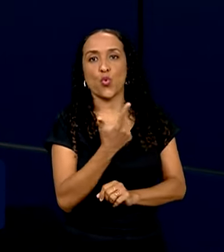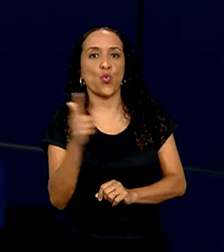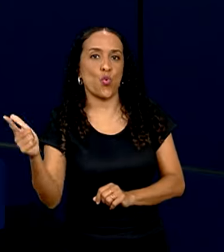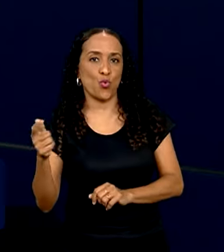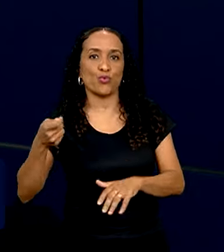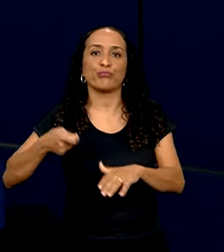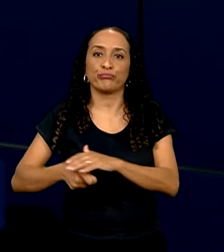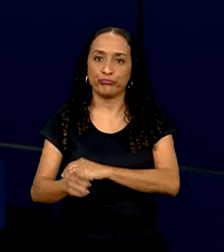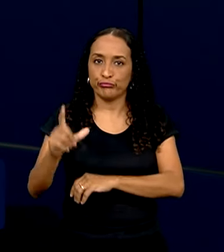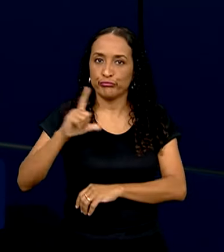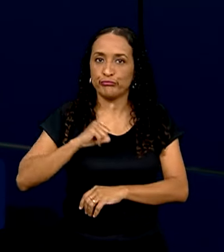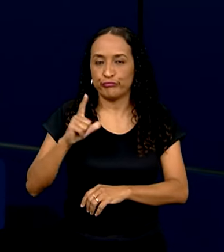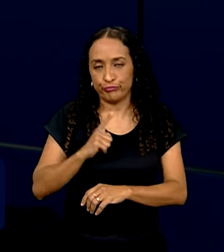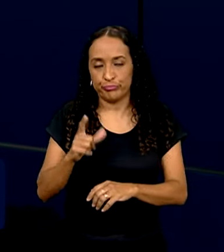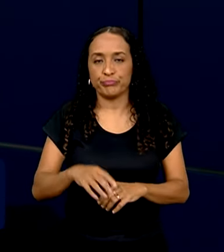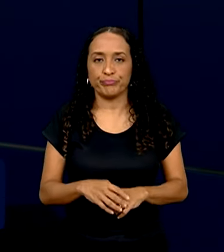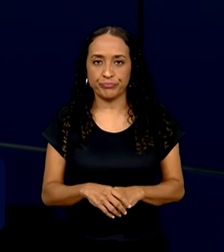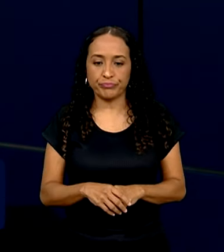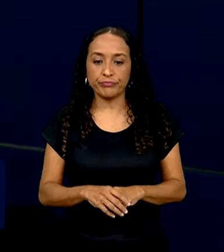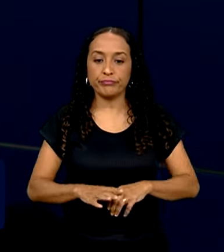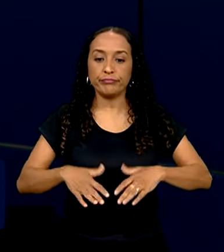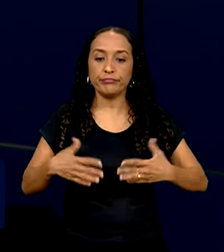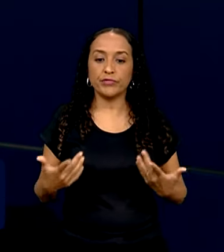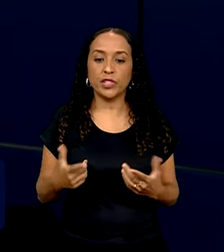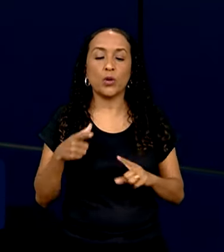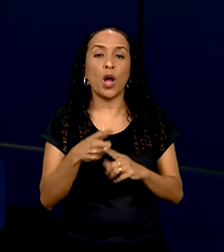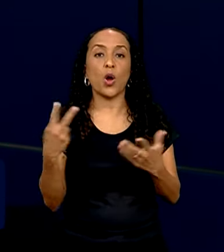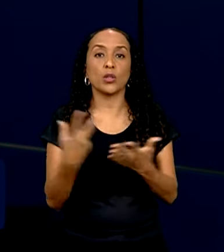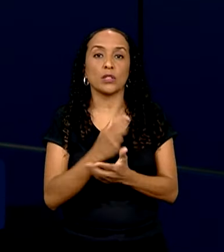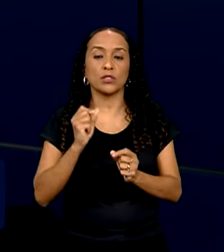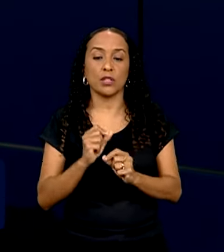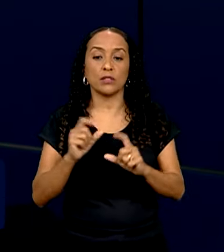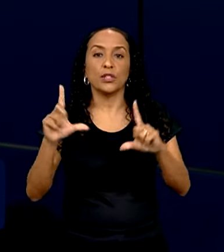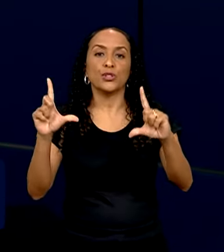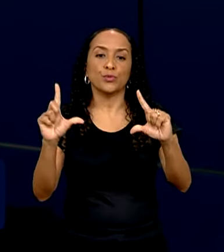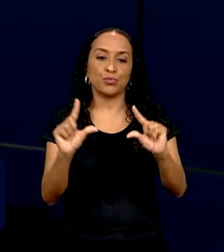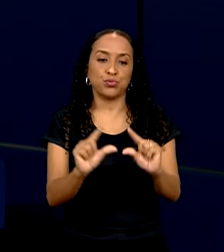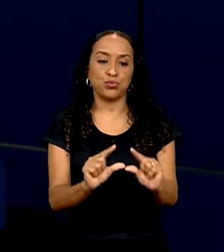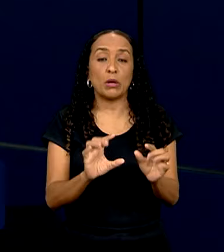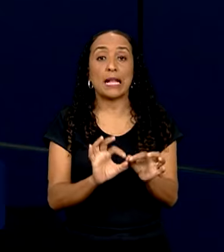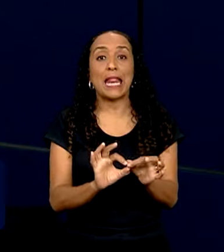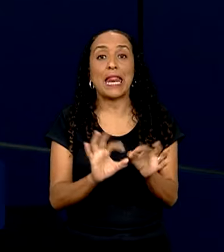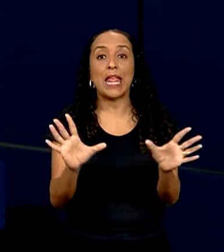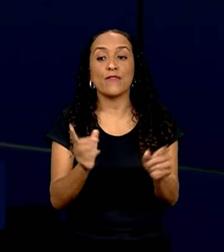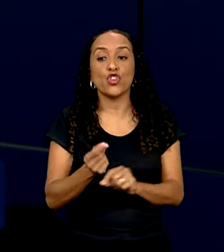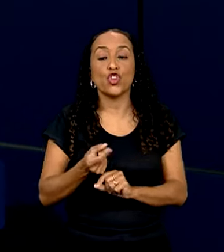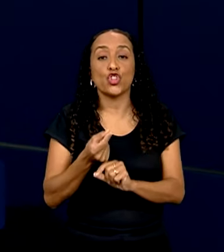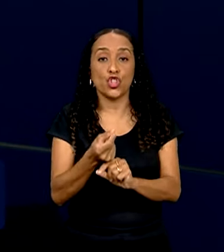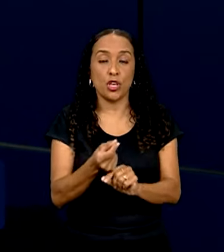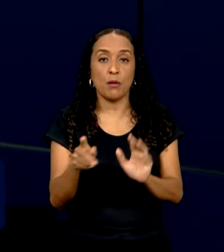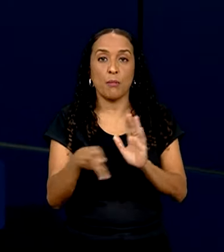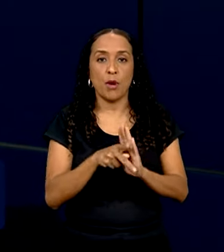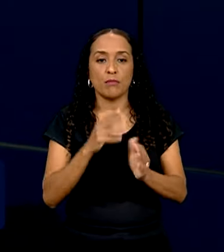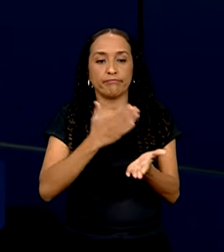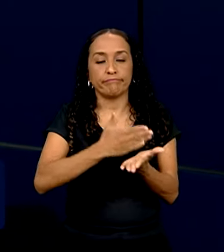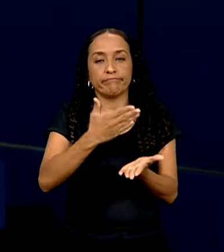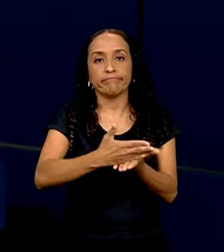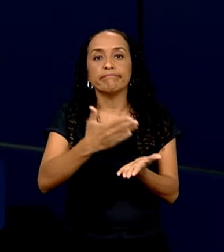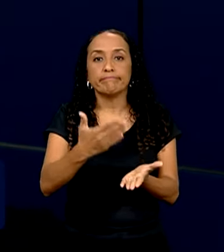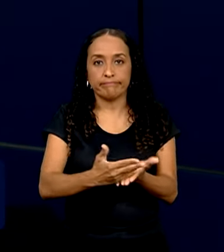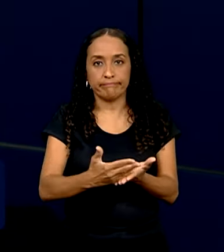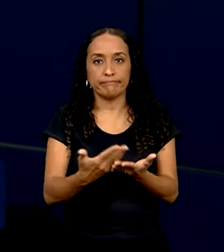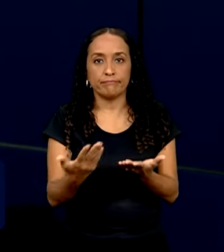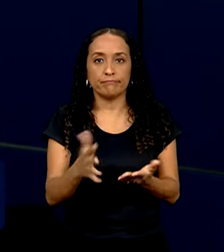investimentos. Isso causa uma diminuição da disponibilidade de recursos para o financiamento